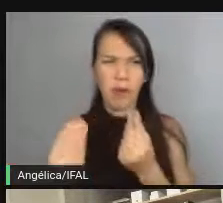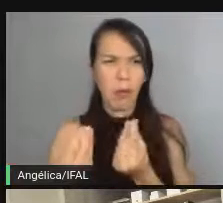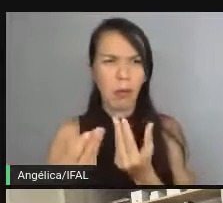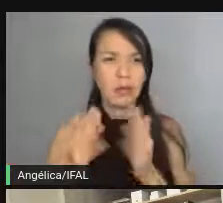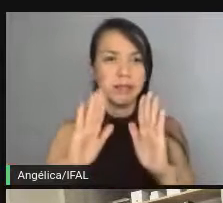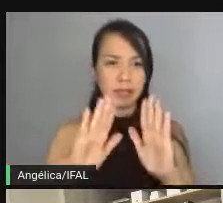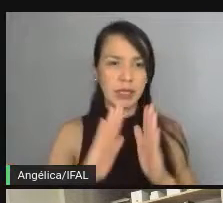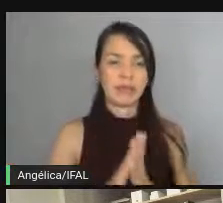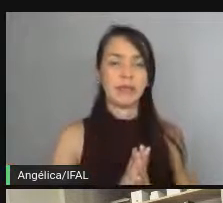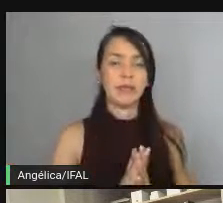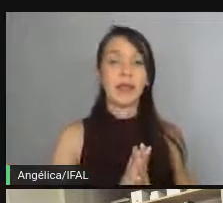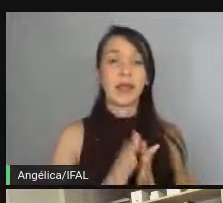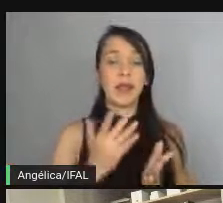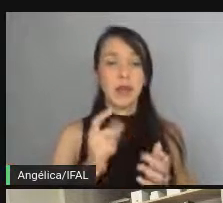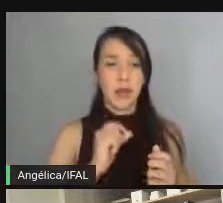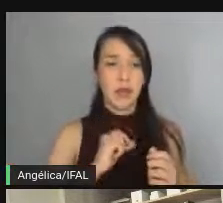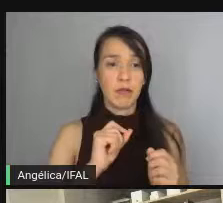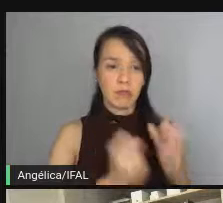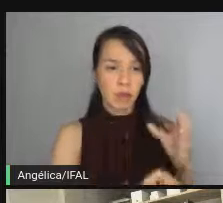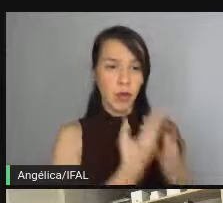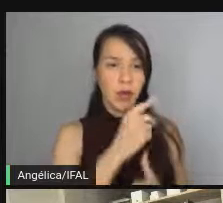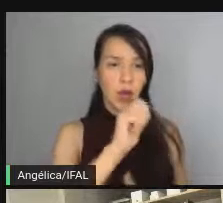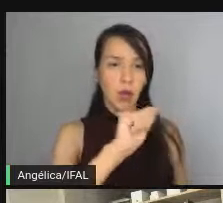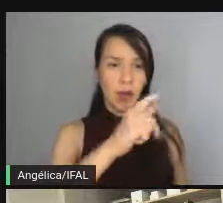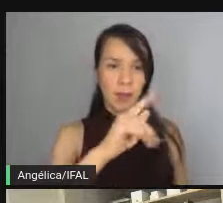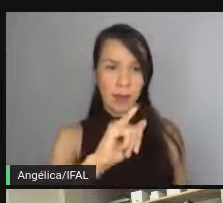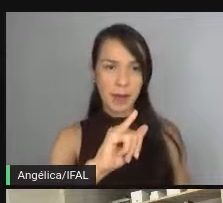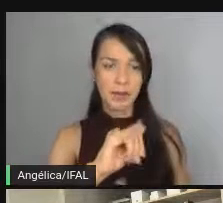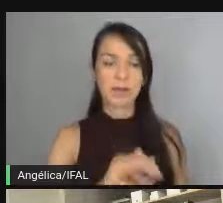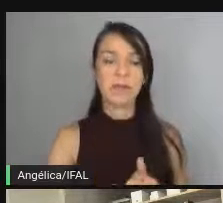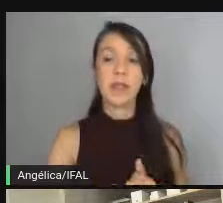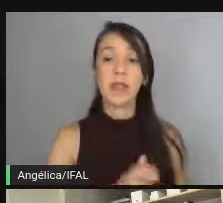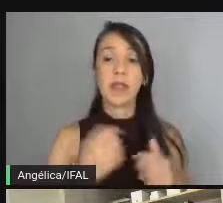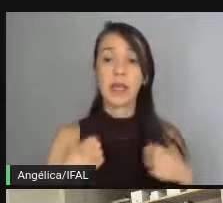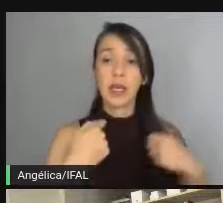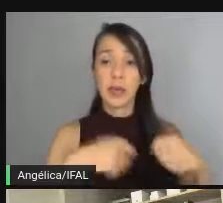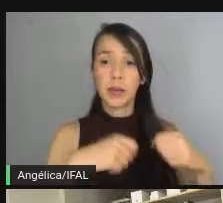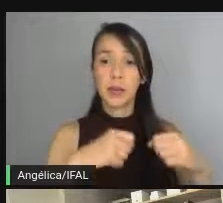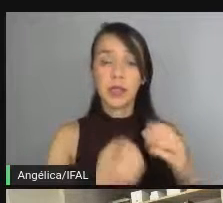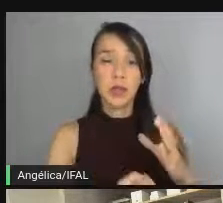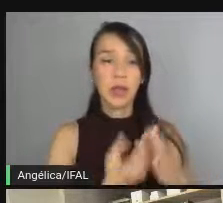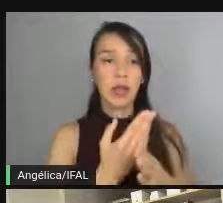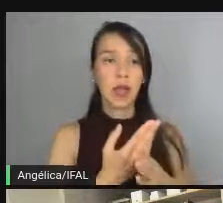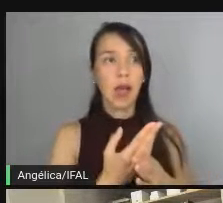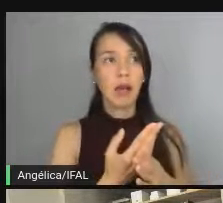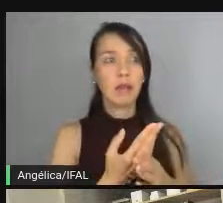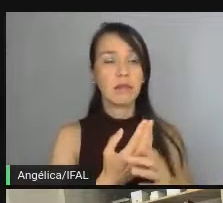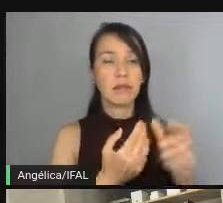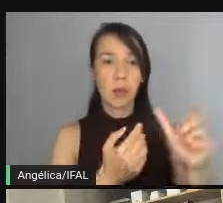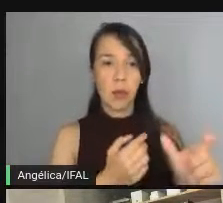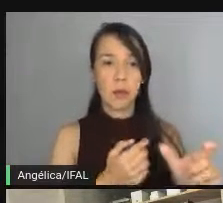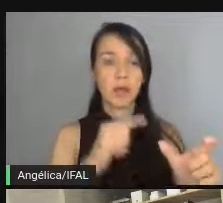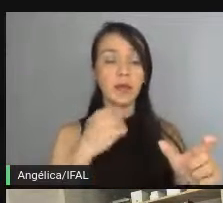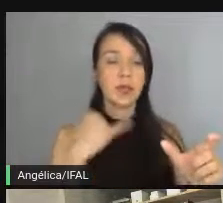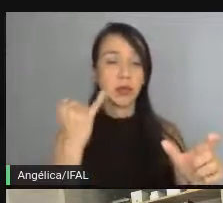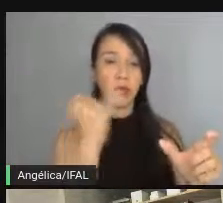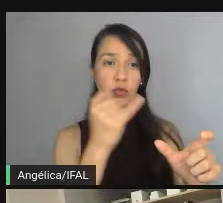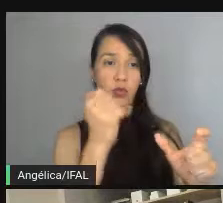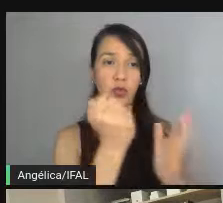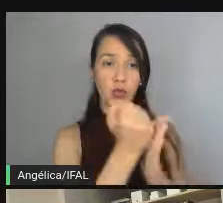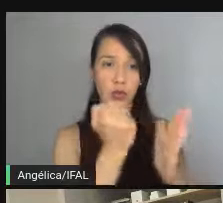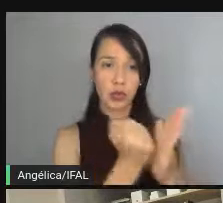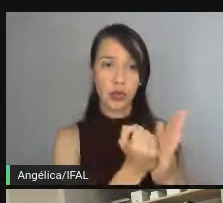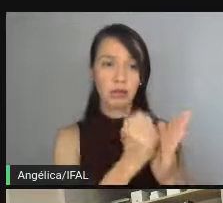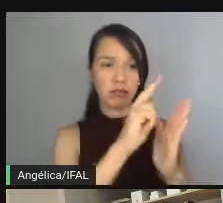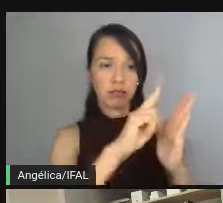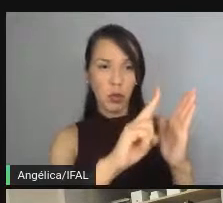Beleza, se eu vou fazer uma API, a API precisa criar uma pessoa, eu preciso passar os dados de uma pessoa